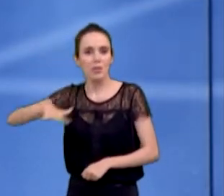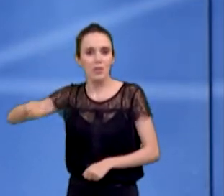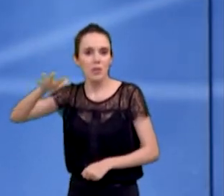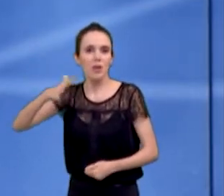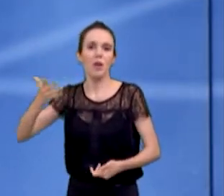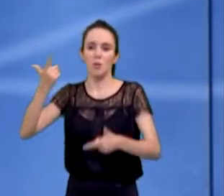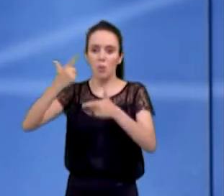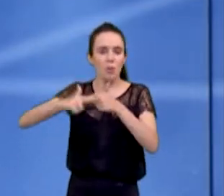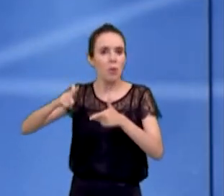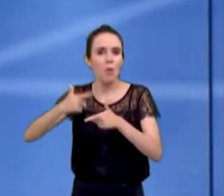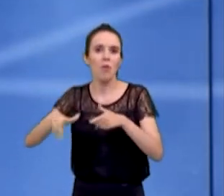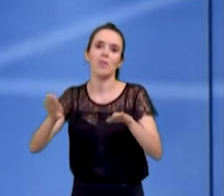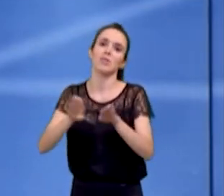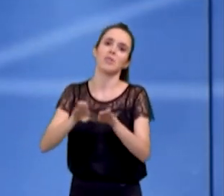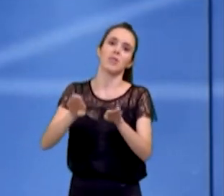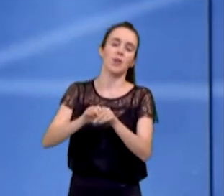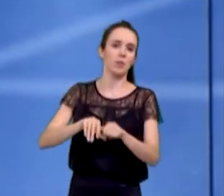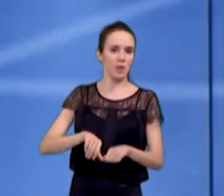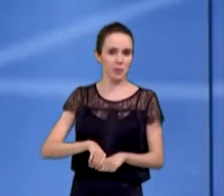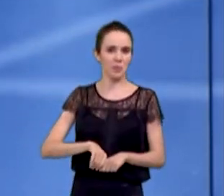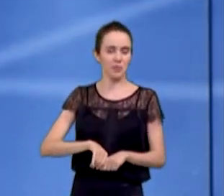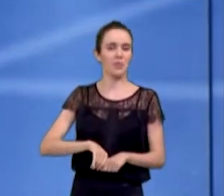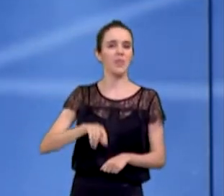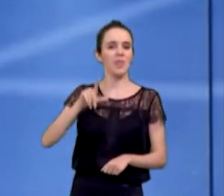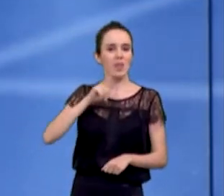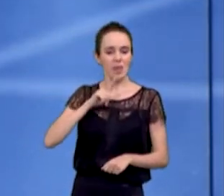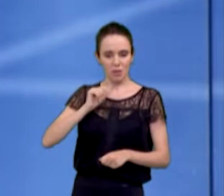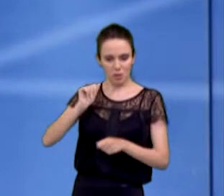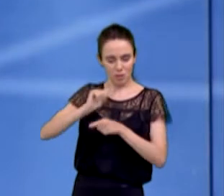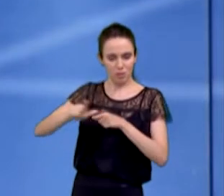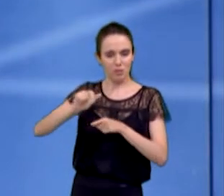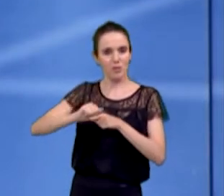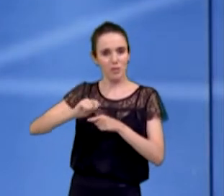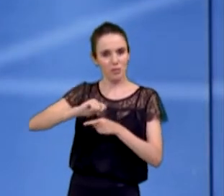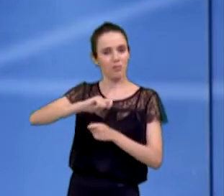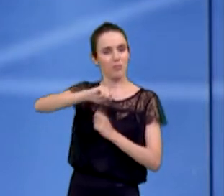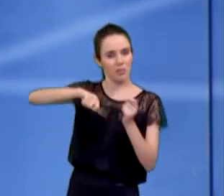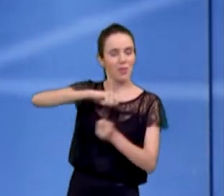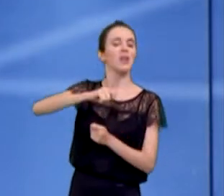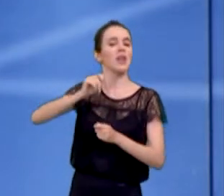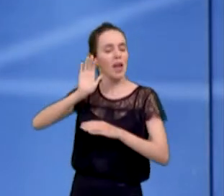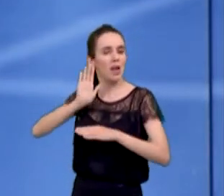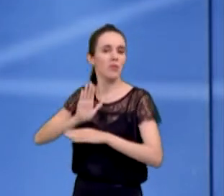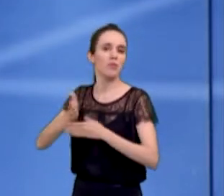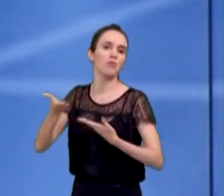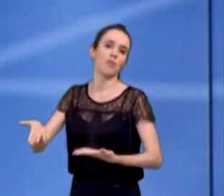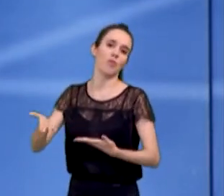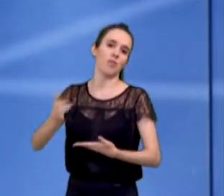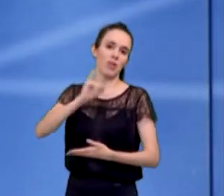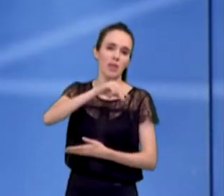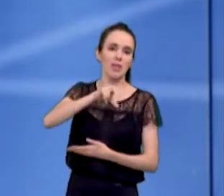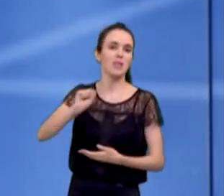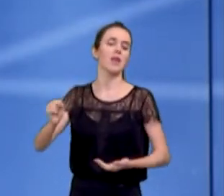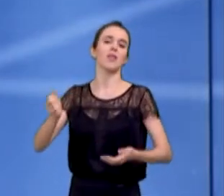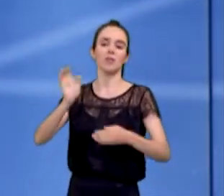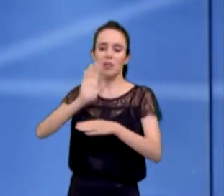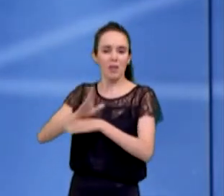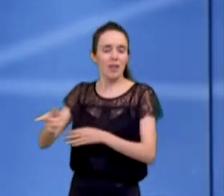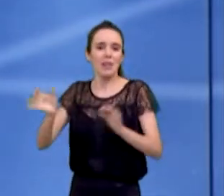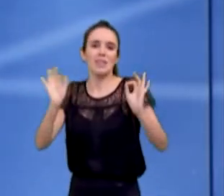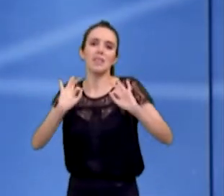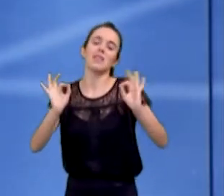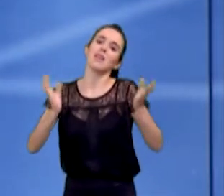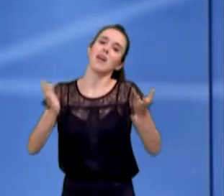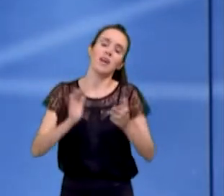Previdência para descontar, inclusive com salários menores, e pegando dinheiro da Previdência ao longo desses 20 anos,